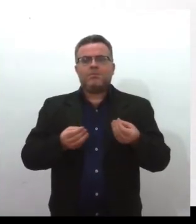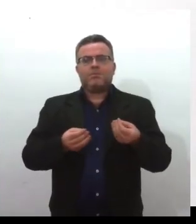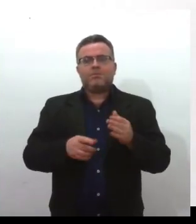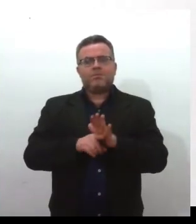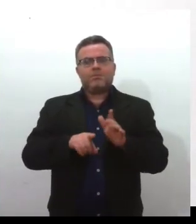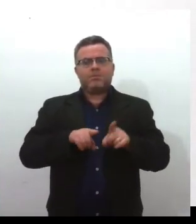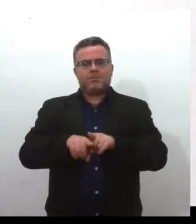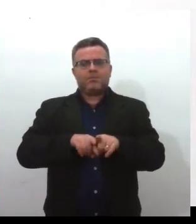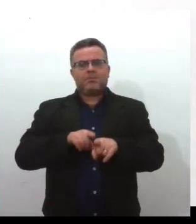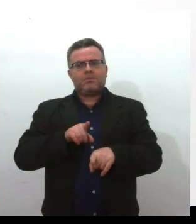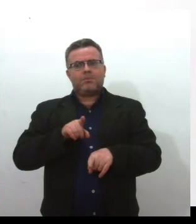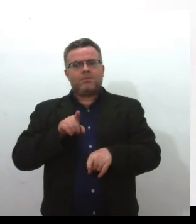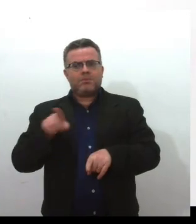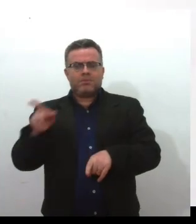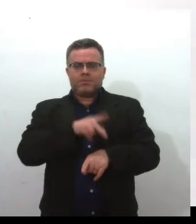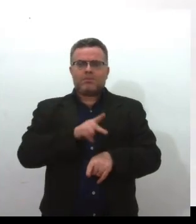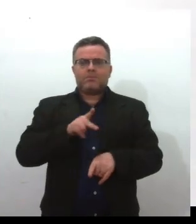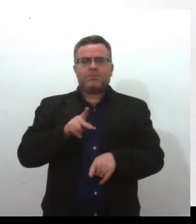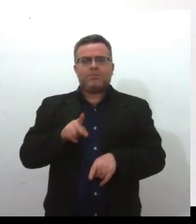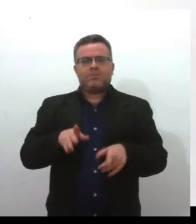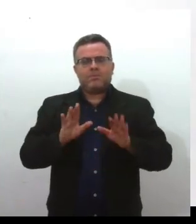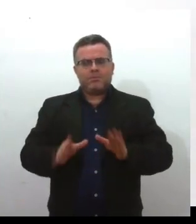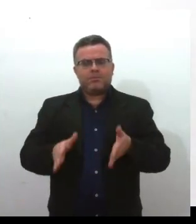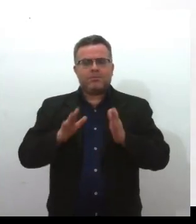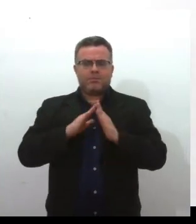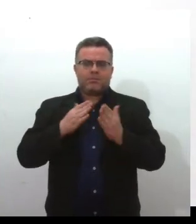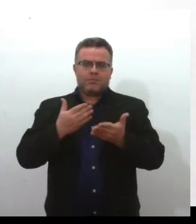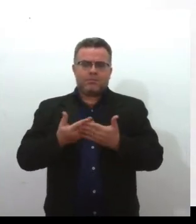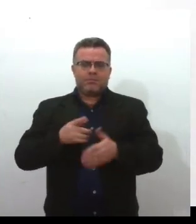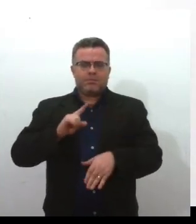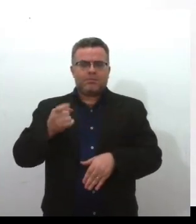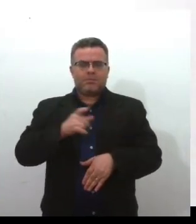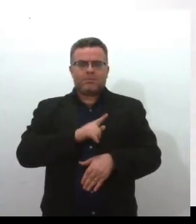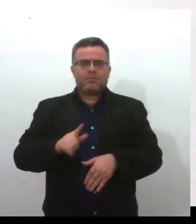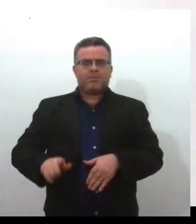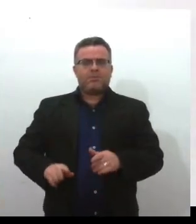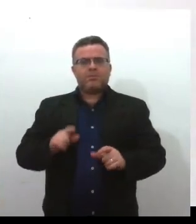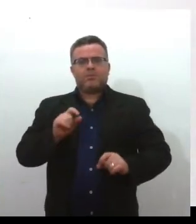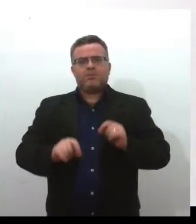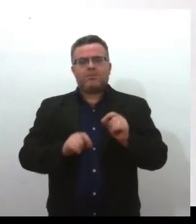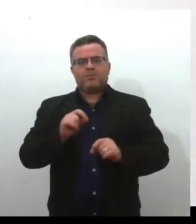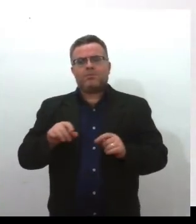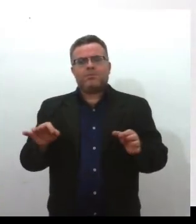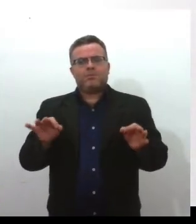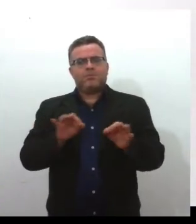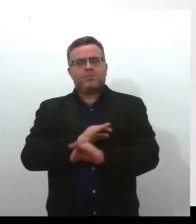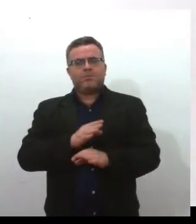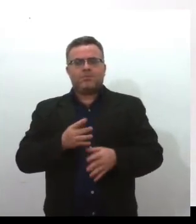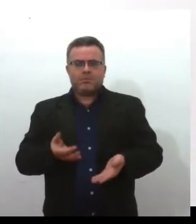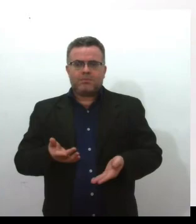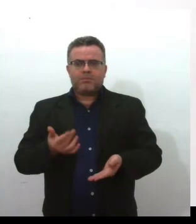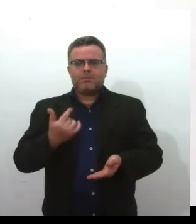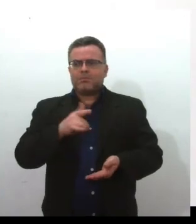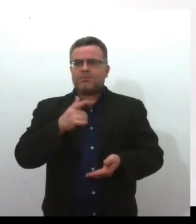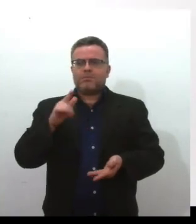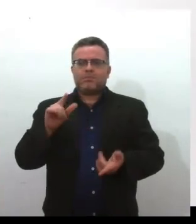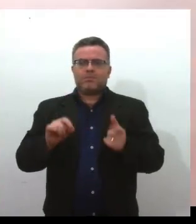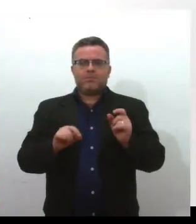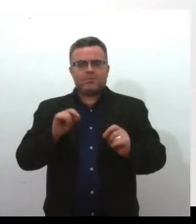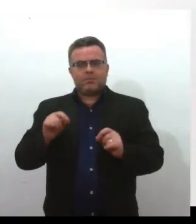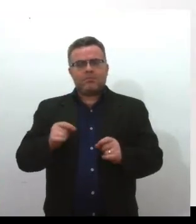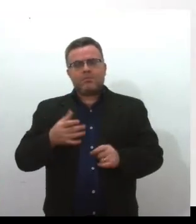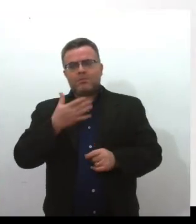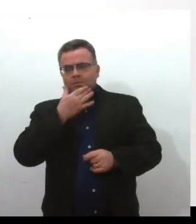professoras de dois ex-governadores do Estado de Santa Catarina, não é? e de muitos outros, homens e mulheres,